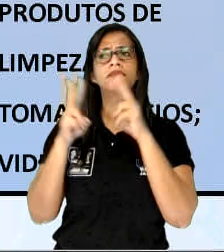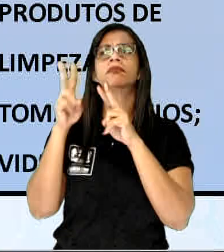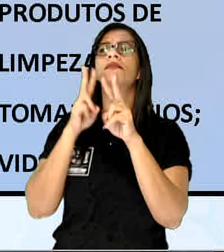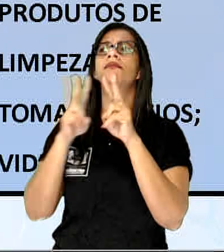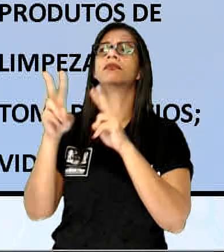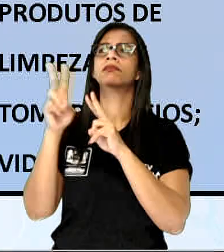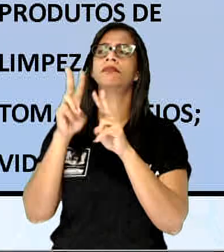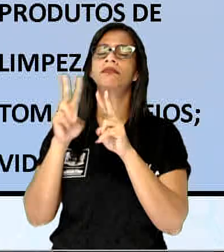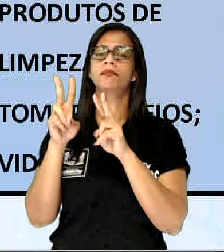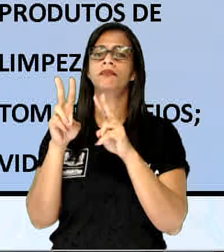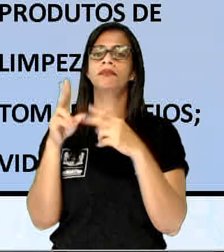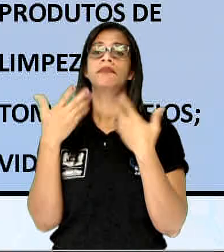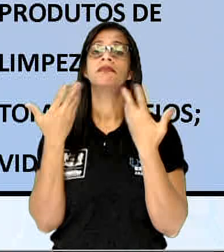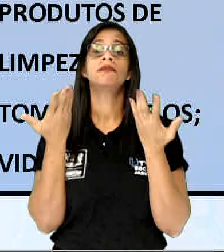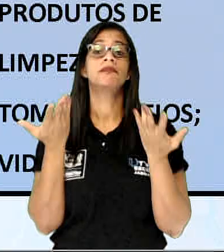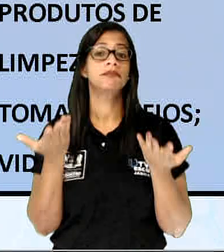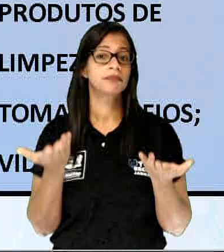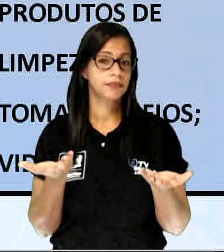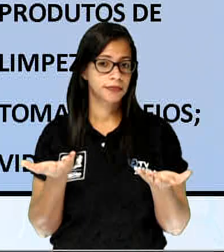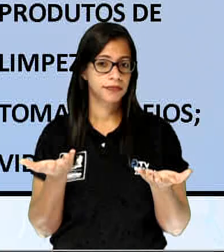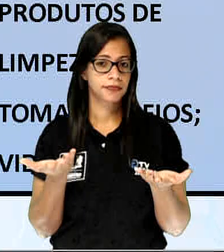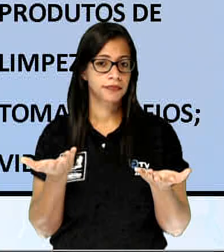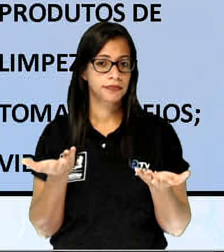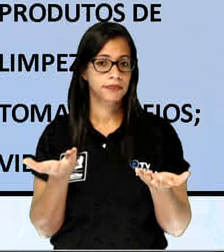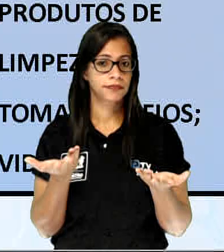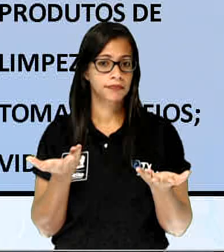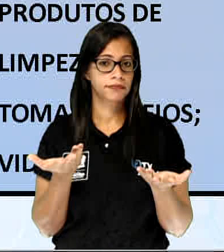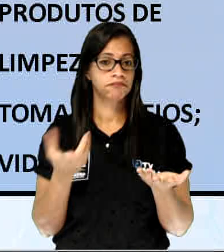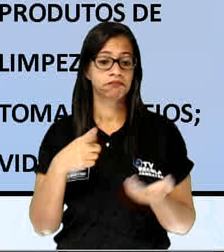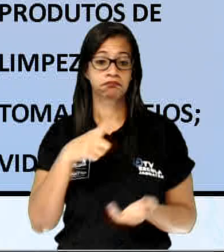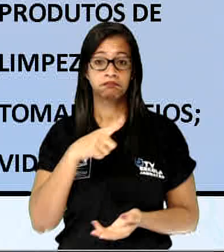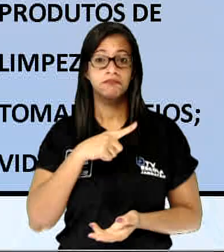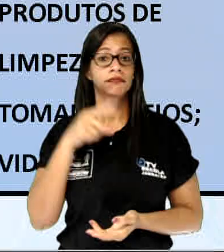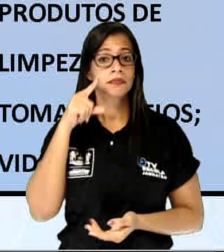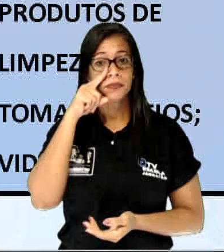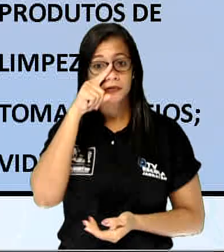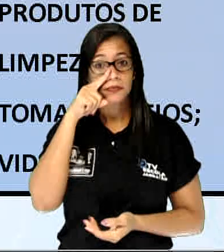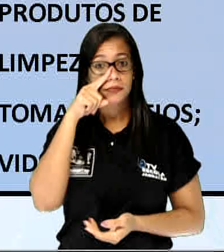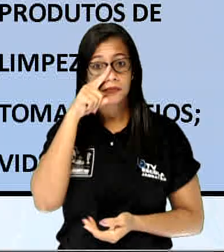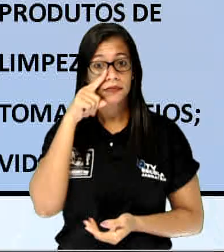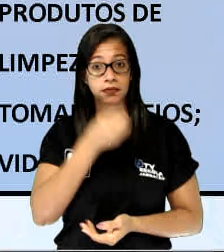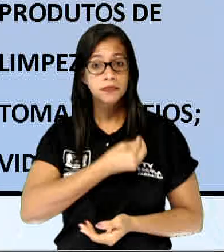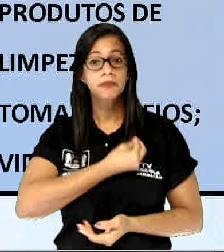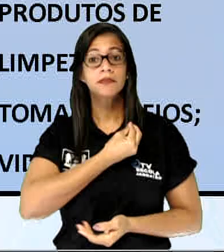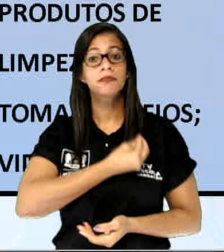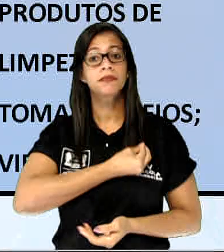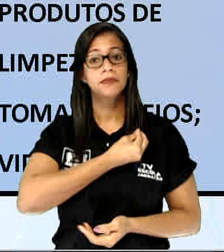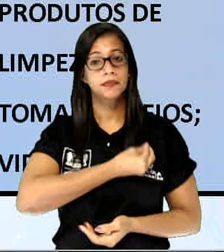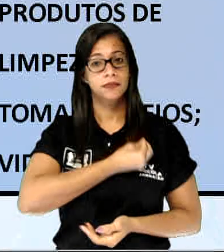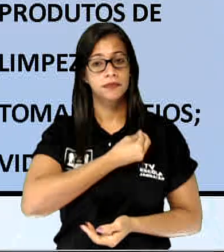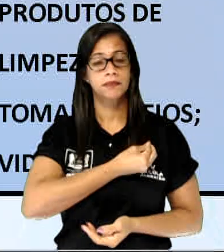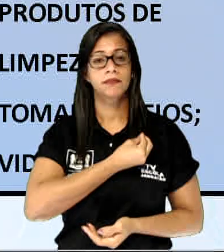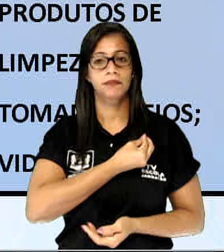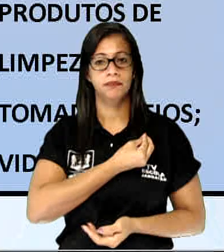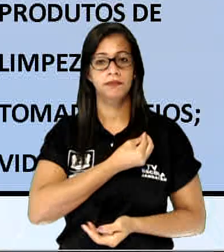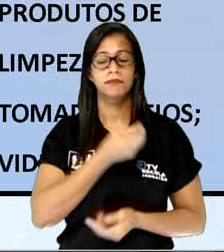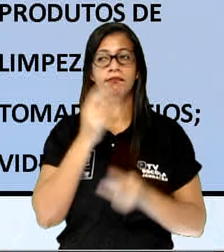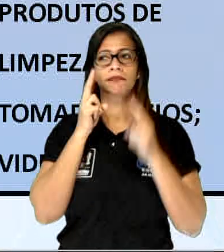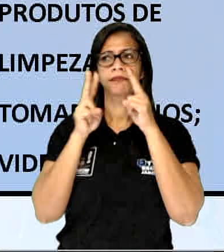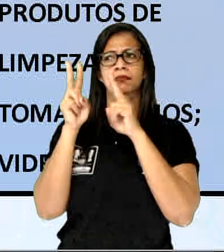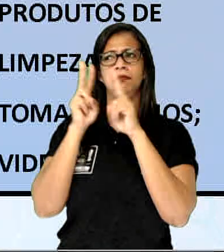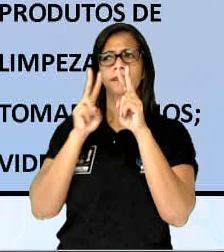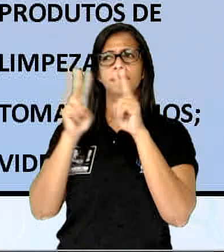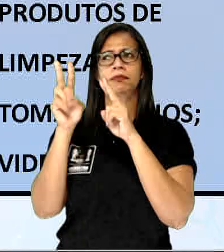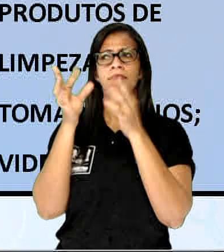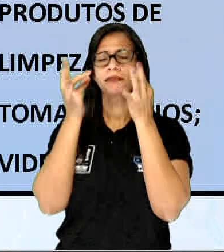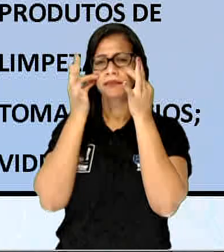identificar que podem oferecer riscos? Observe ali, onde está esse círculo que